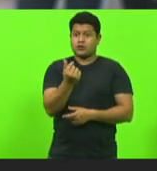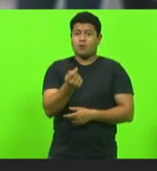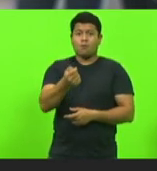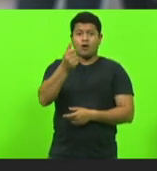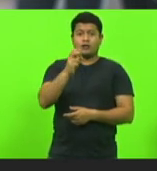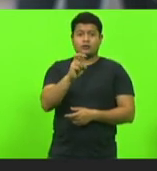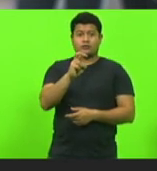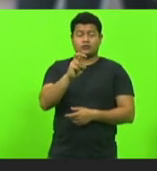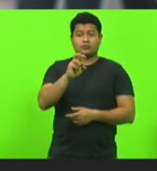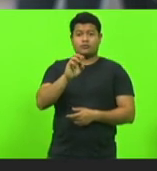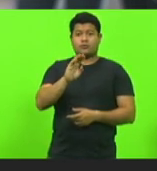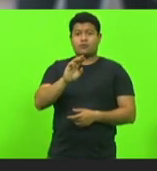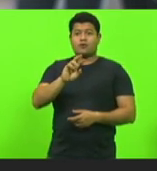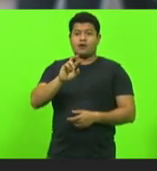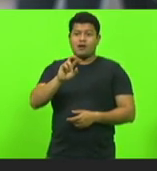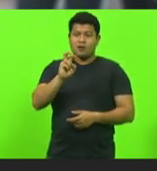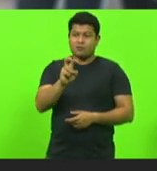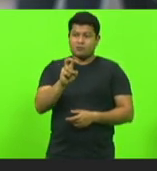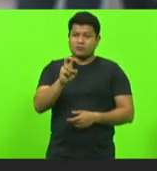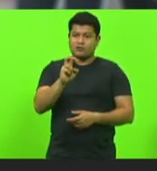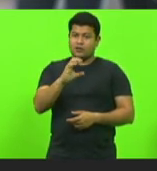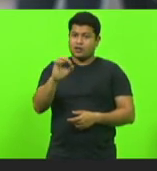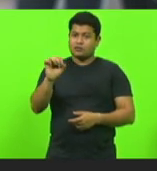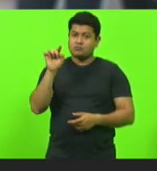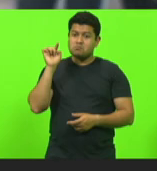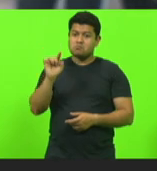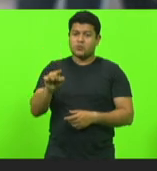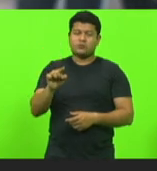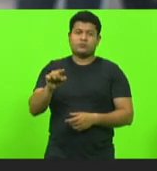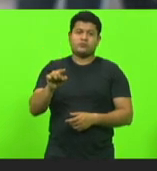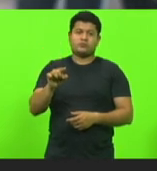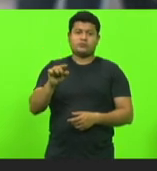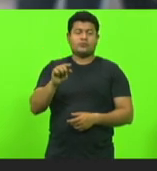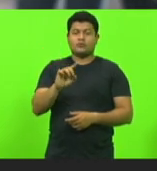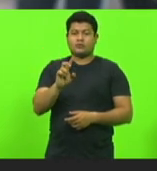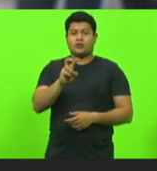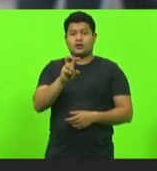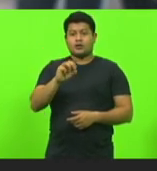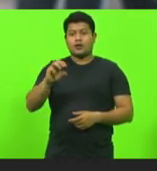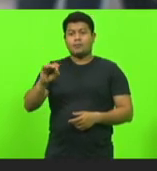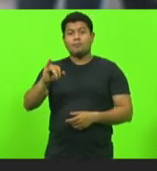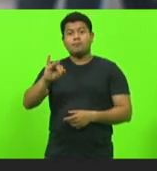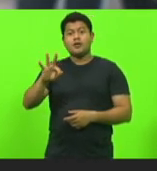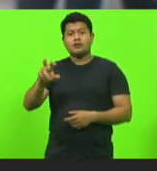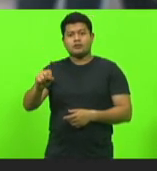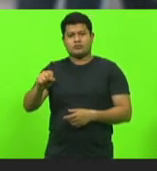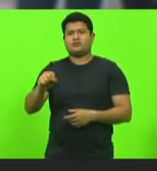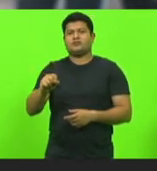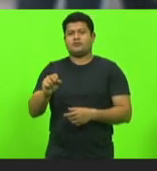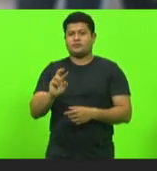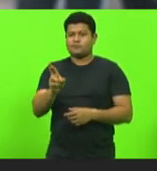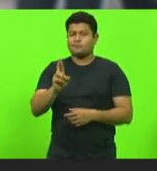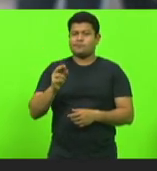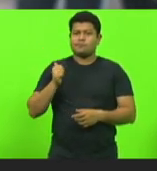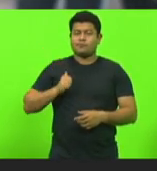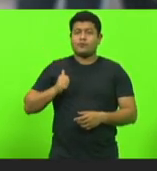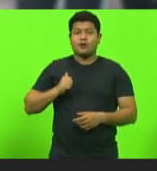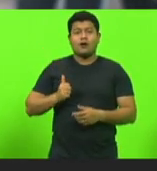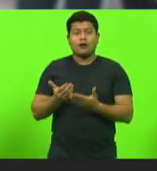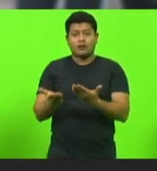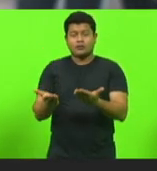reais na oferta de bolsas de ensino superior a estudantes catarinenses. Num total, por mês, de 1